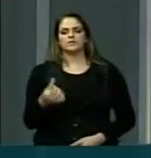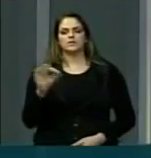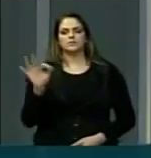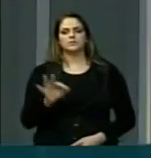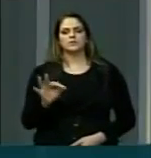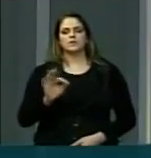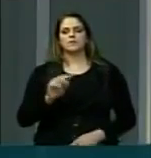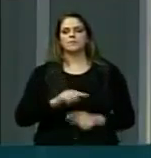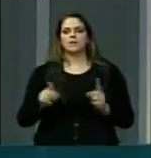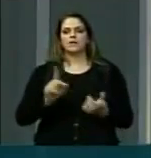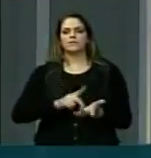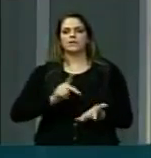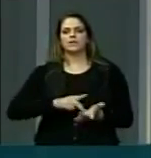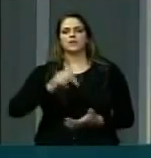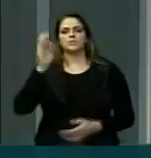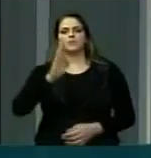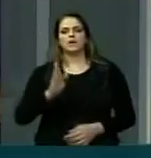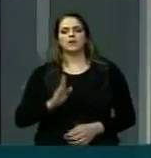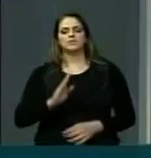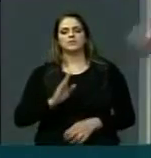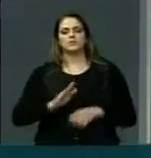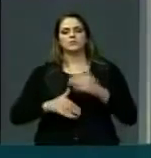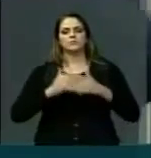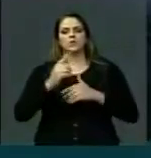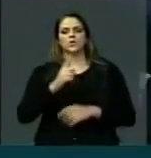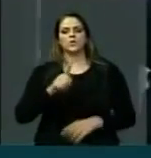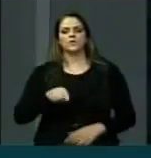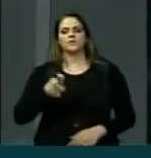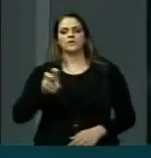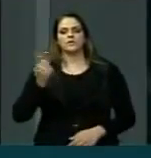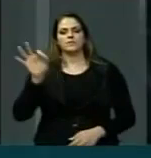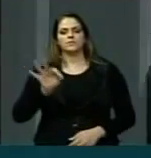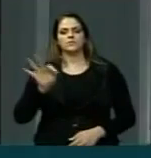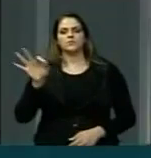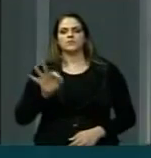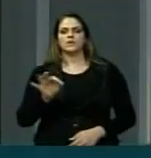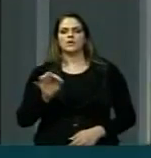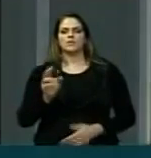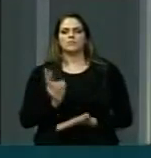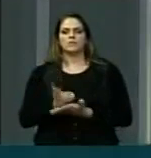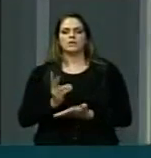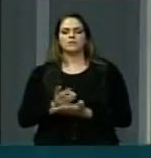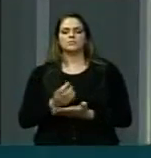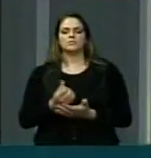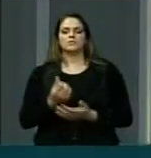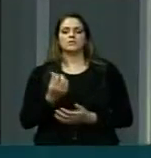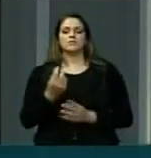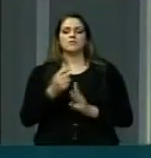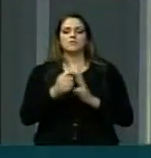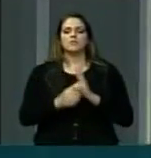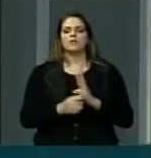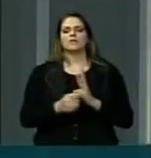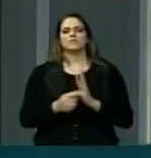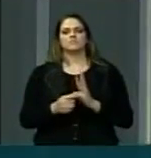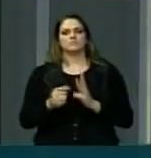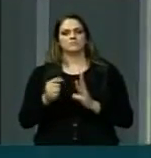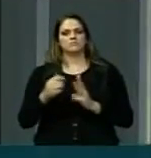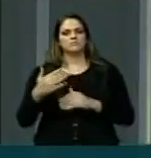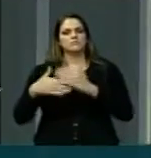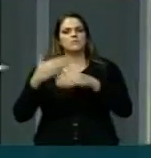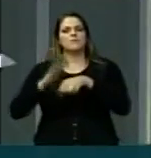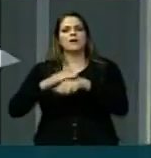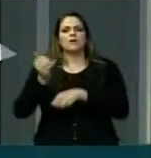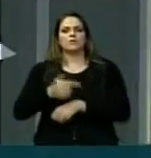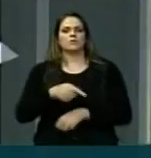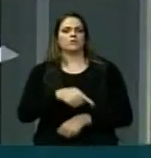Brasil cresceu 1,5% no trimestre, apenas em 2010, no primeiro trimestre de 2010, cresceu mais do que isso. E vai